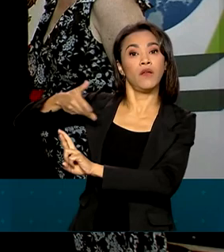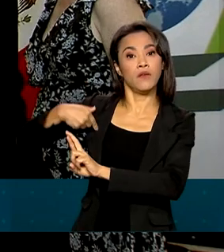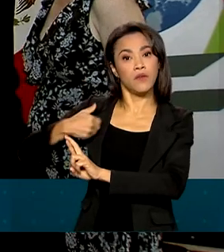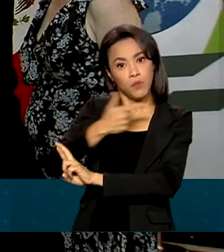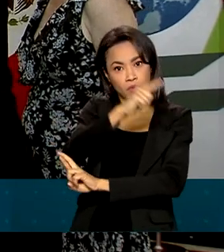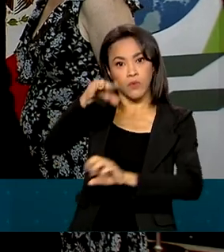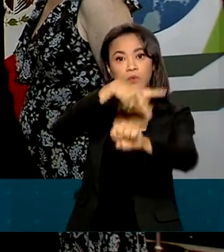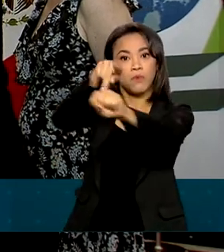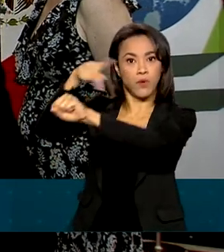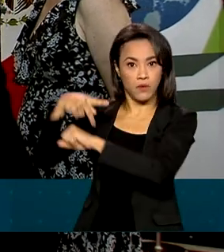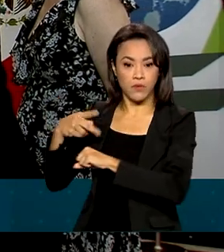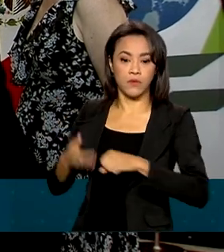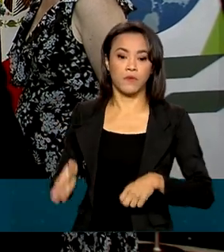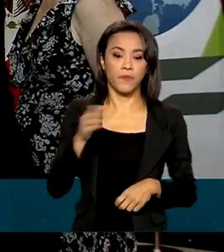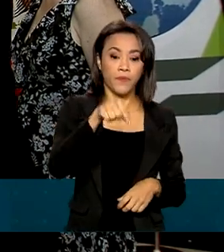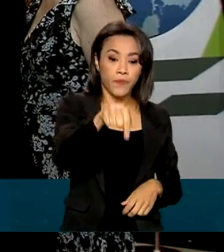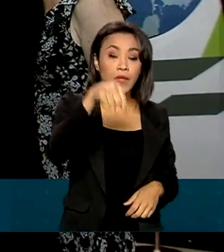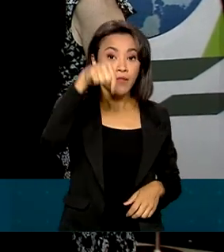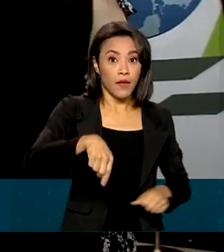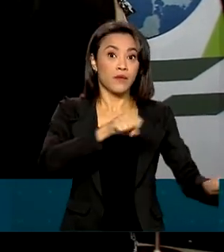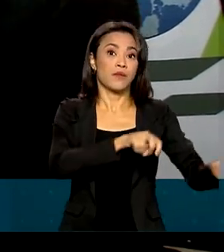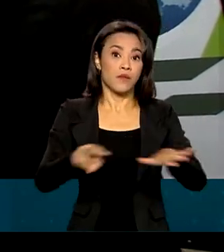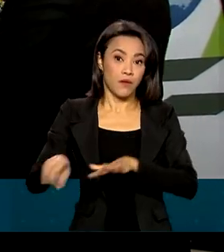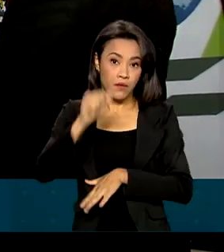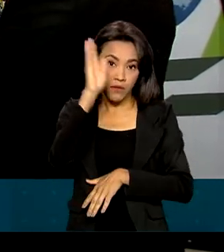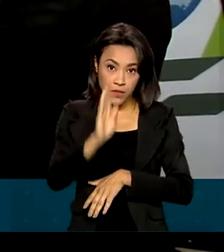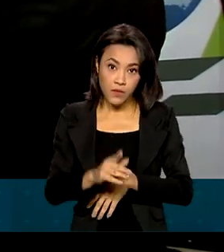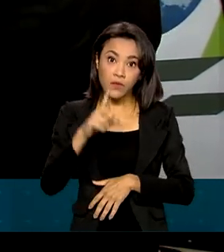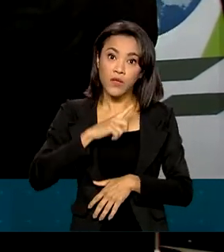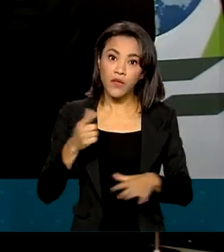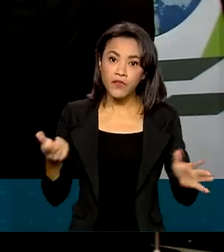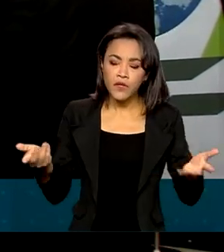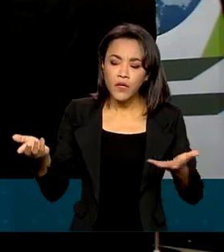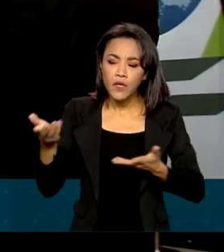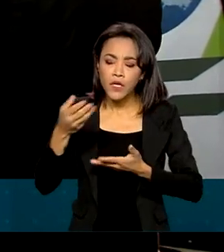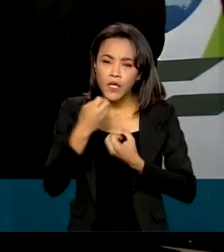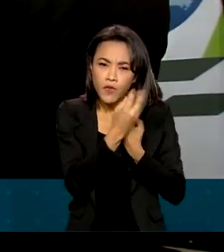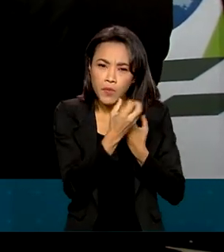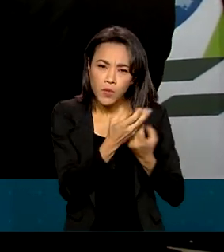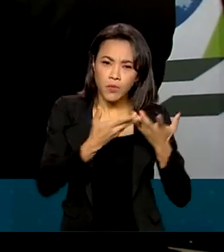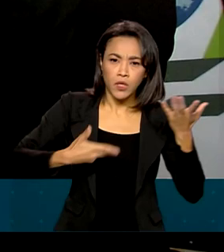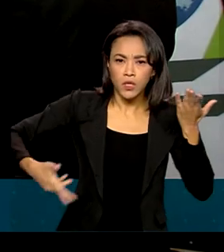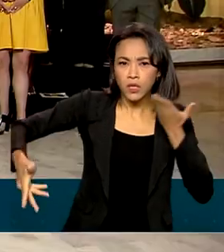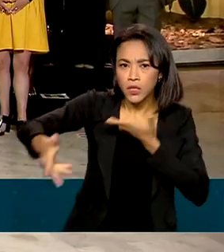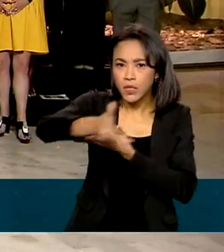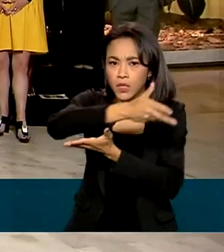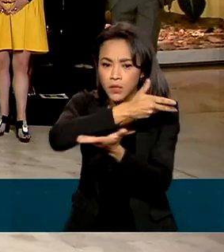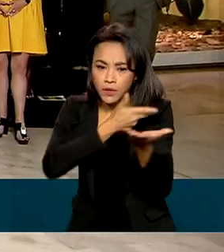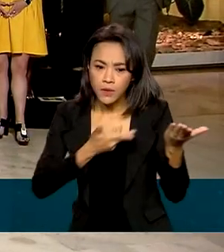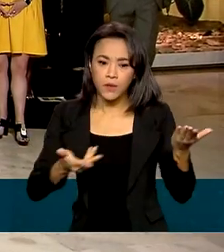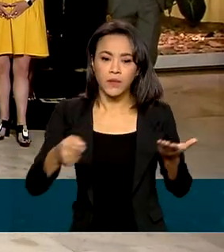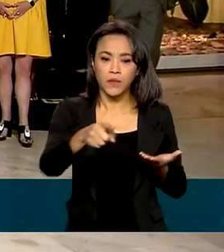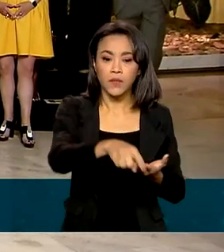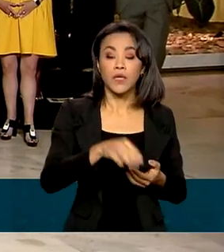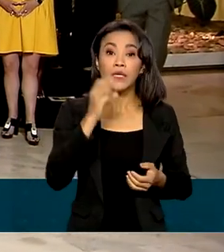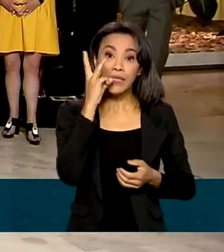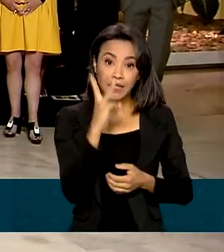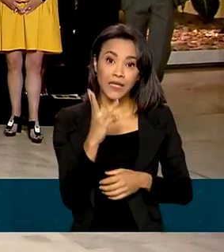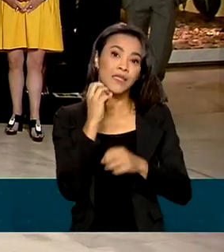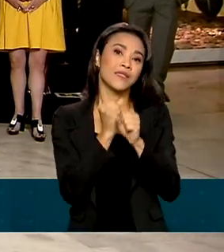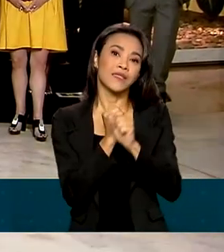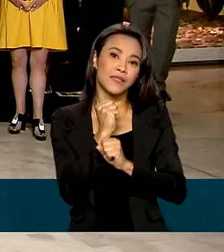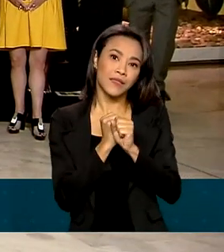Brasília, houve troca no comando do programa regional da OCDE para a América Latina e o Caribe. Após três anos co